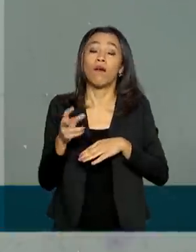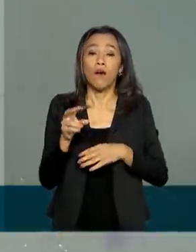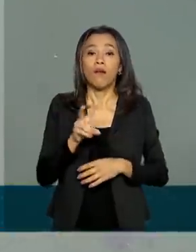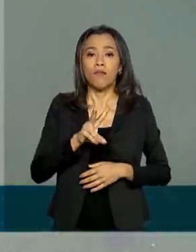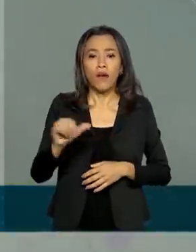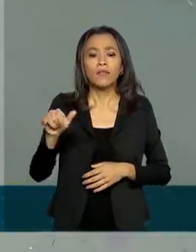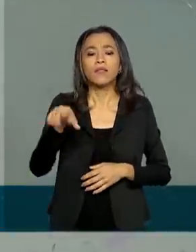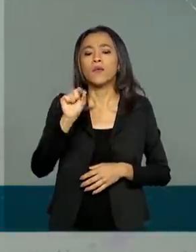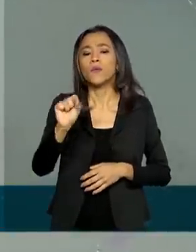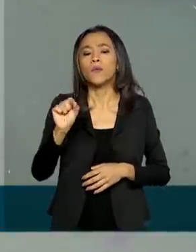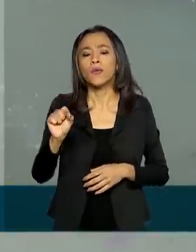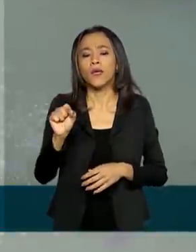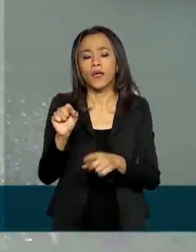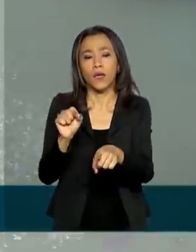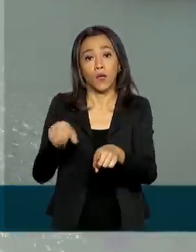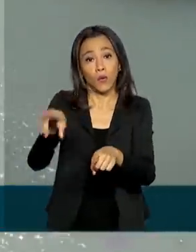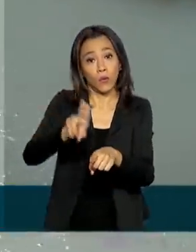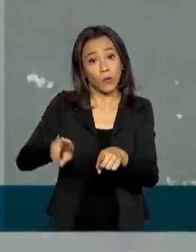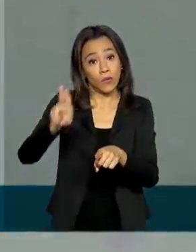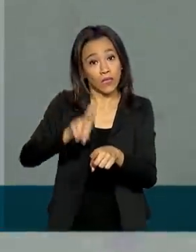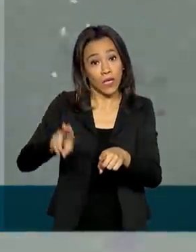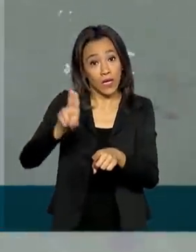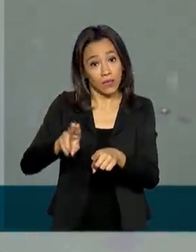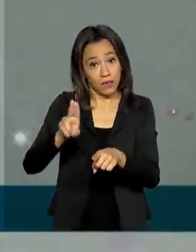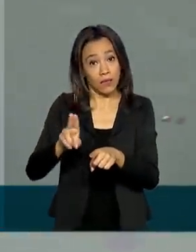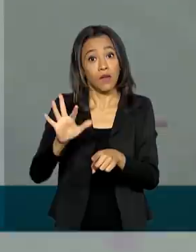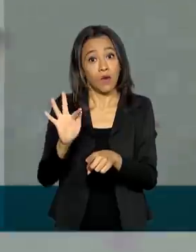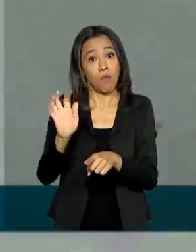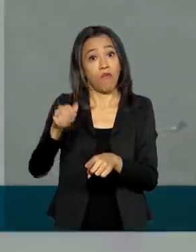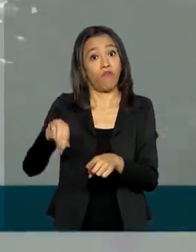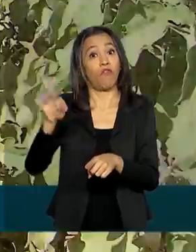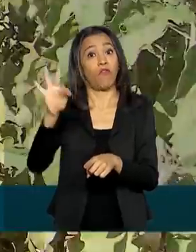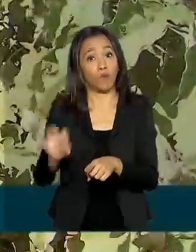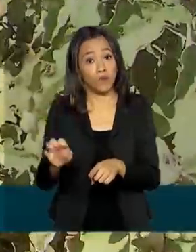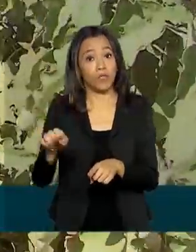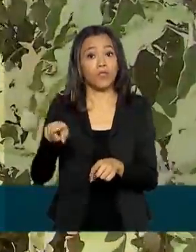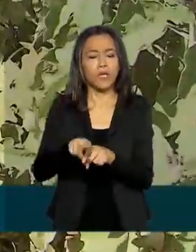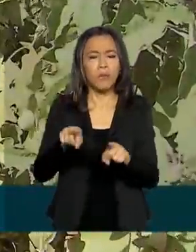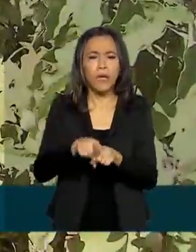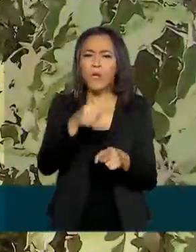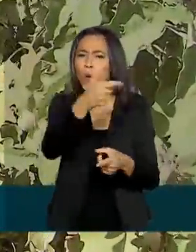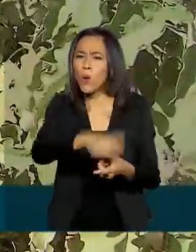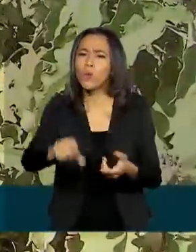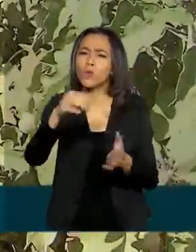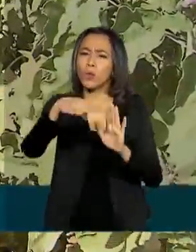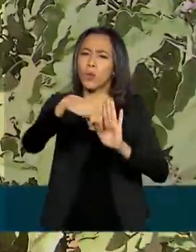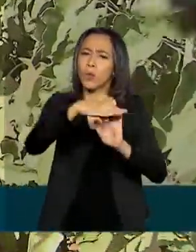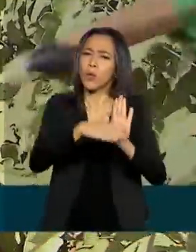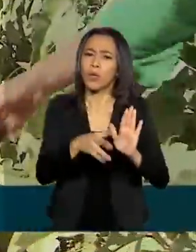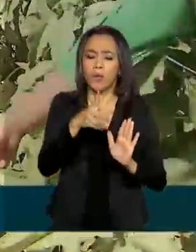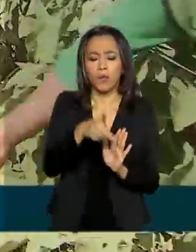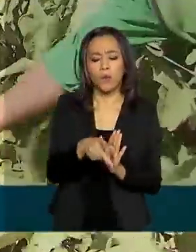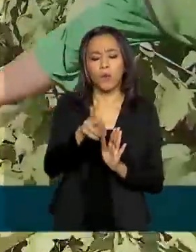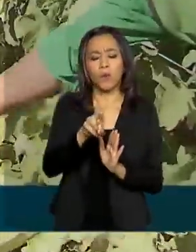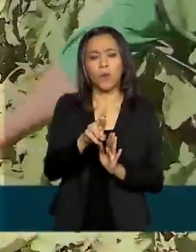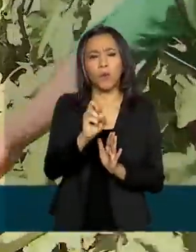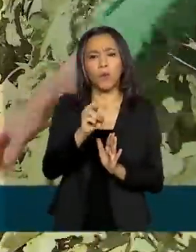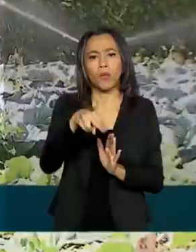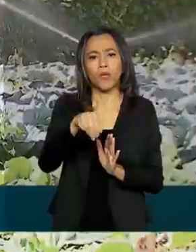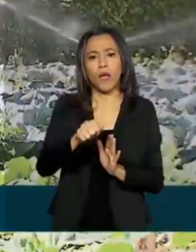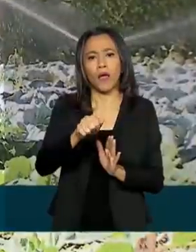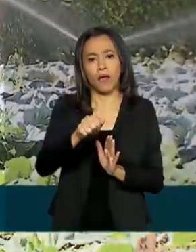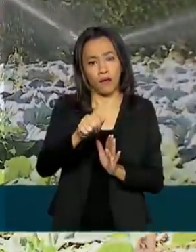utilizada a fonte original de recursos. Isso vale para operações contratadas dentro do Pronaf, com recursos do Tesouro Nacional